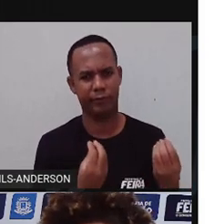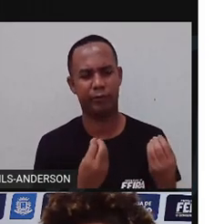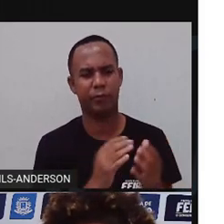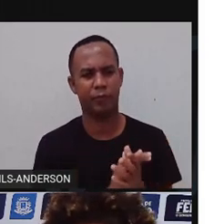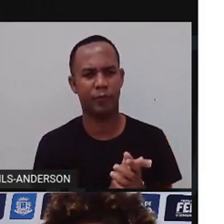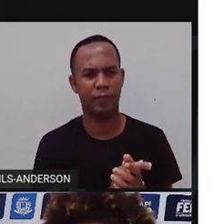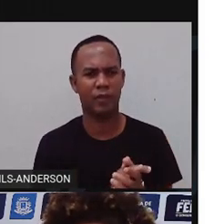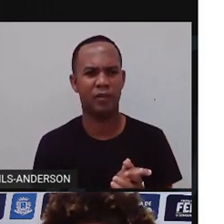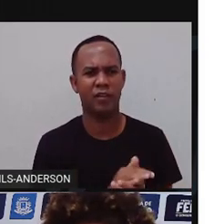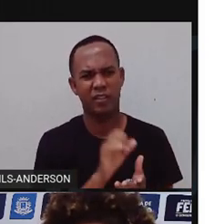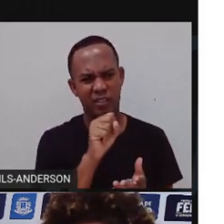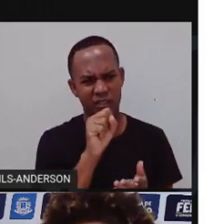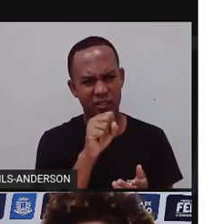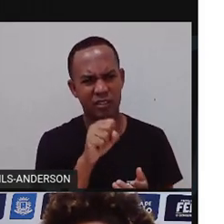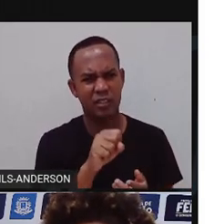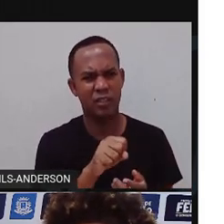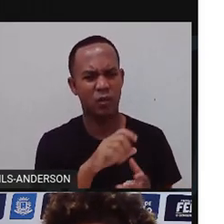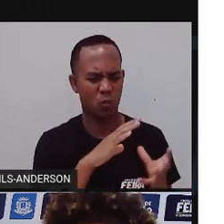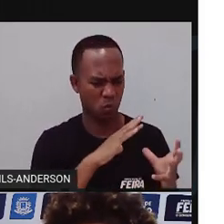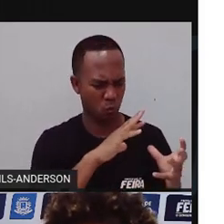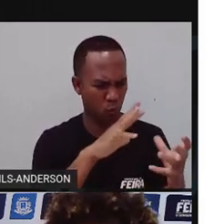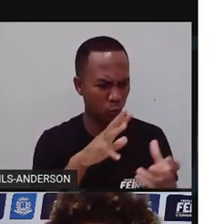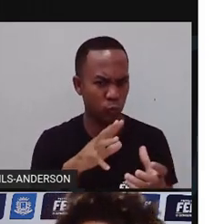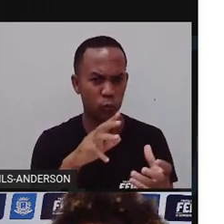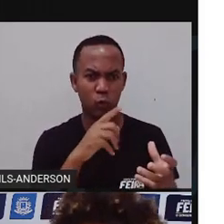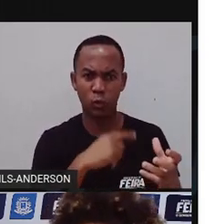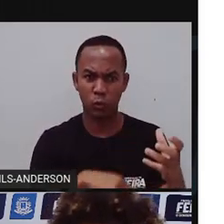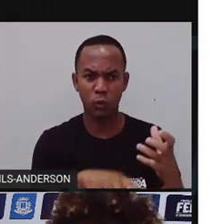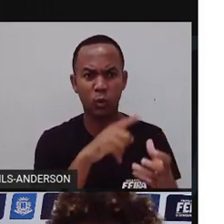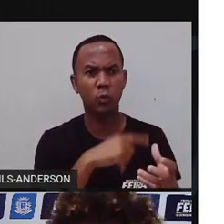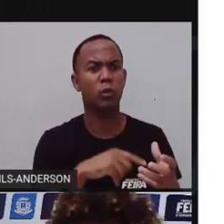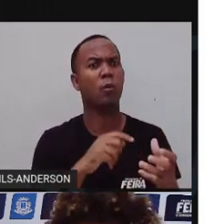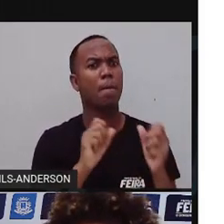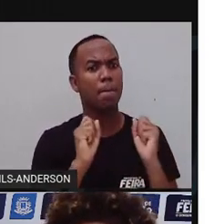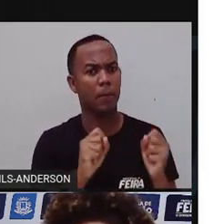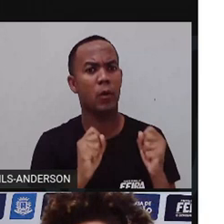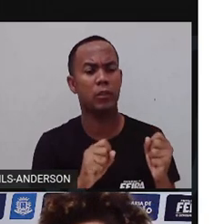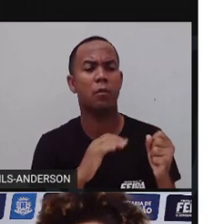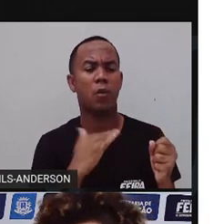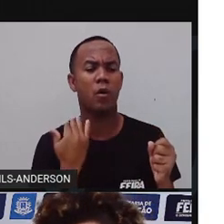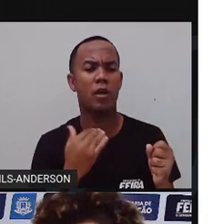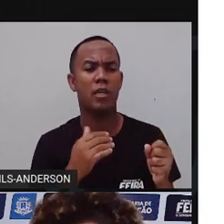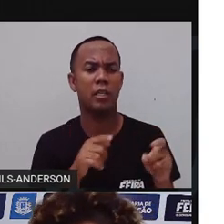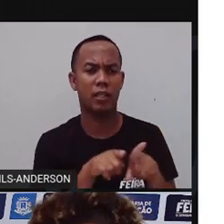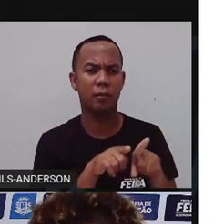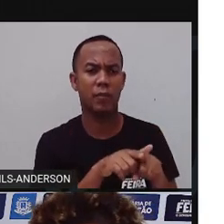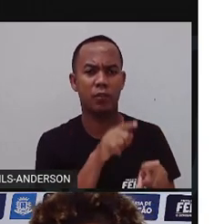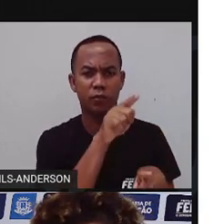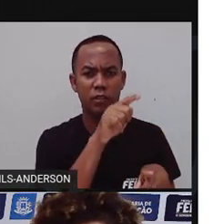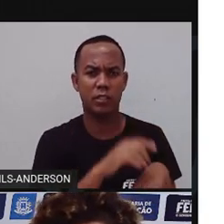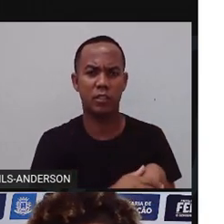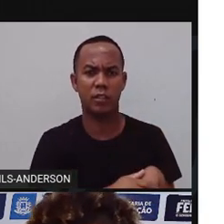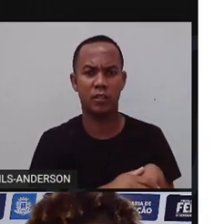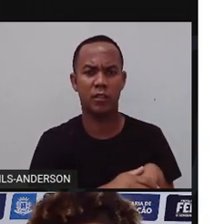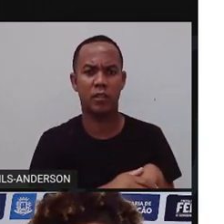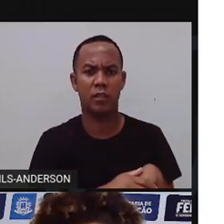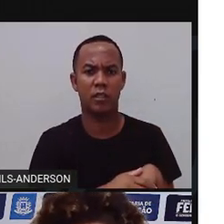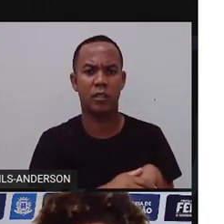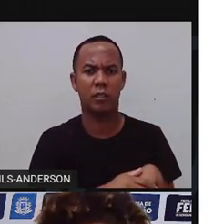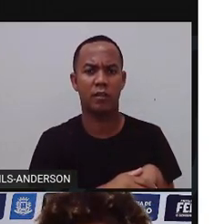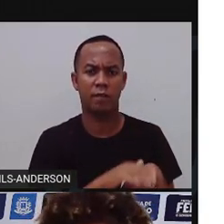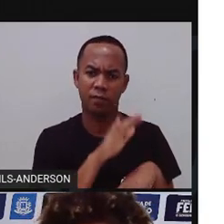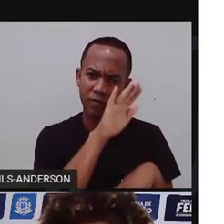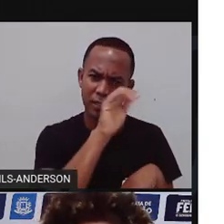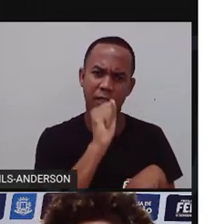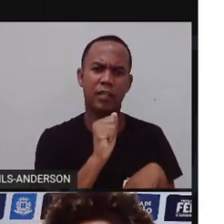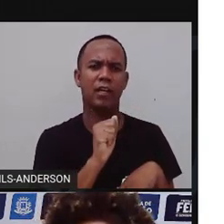É isso mesmo, seu bobo. O mundo inteiro vai morrer, até você. Olá, senhor sujis. Eu gostaria de